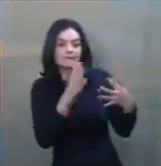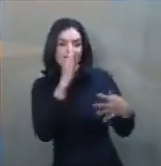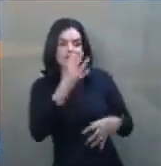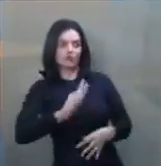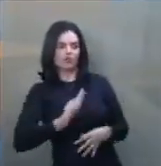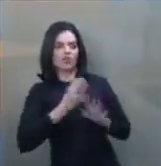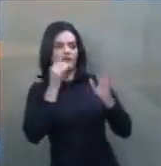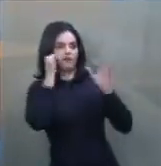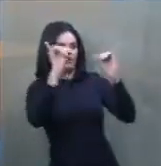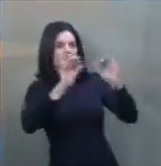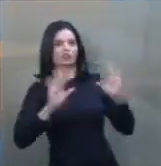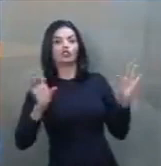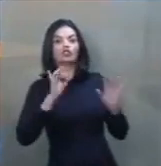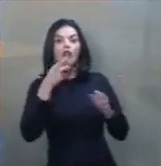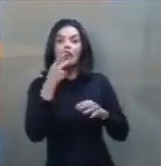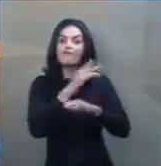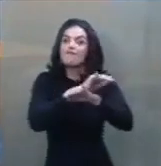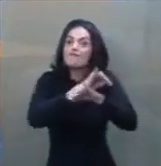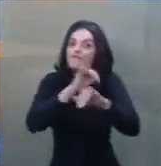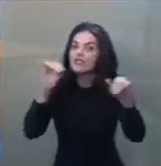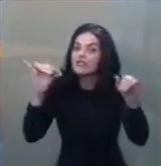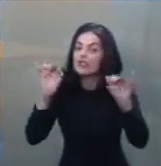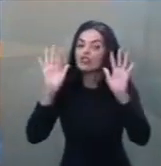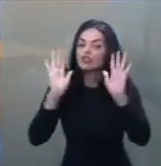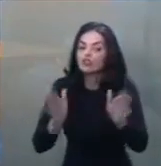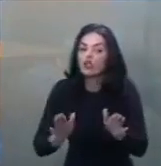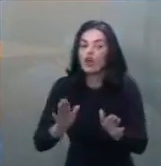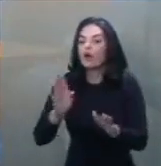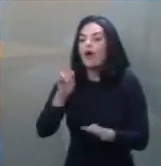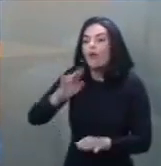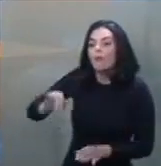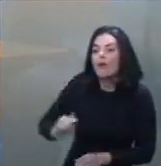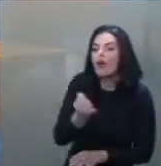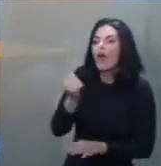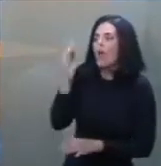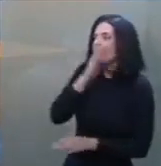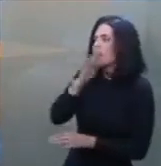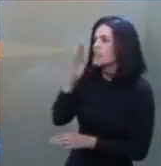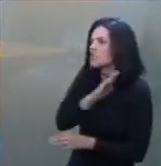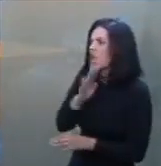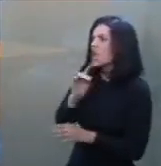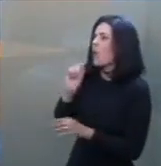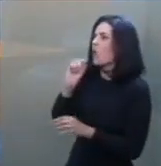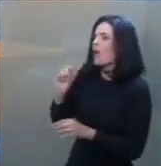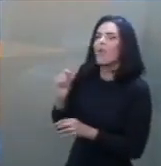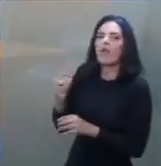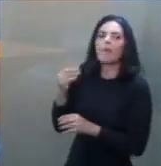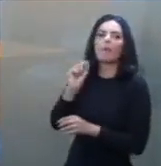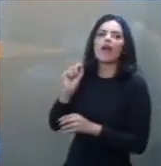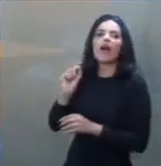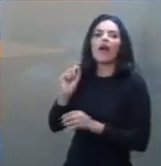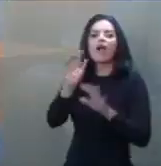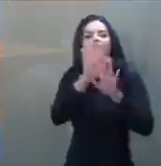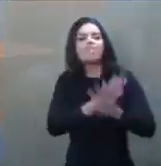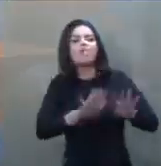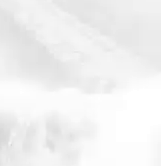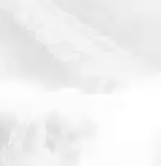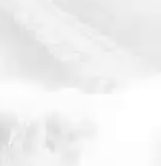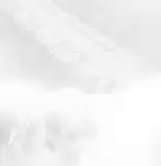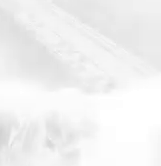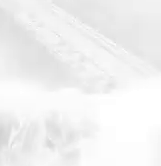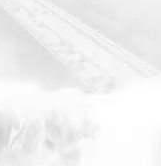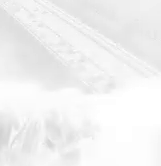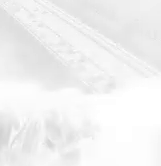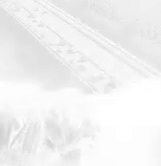disso. Apenas um alerta. Usar estado de emergência para qualquer coisa, e principalmente para cobrir incompetência de governo, é intolerável.